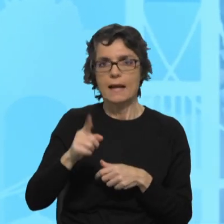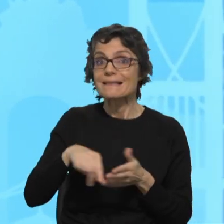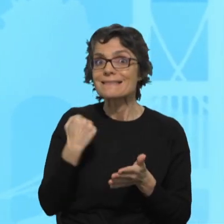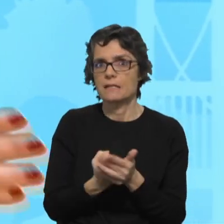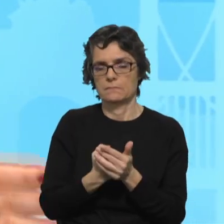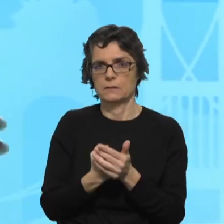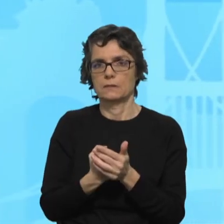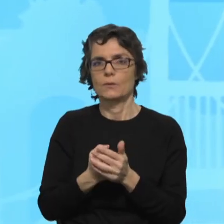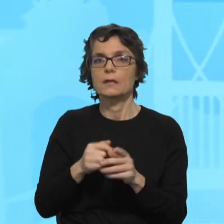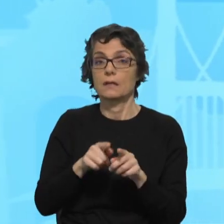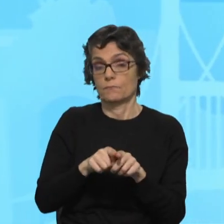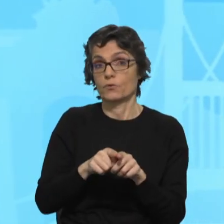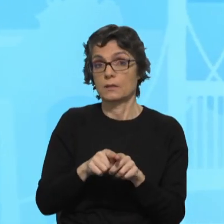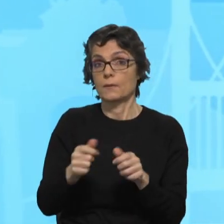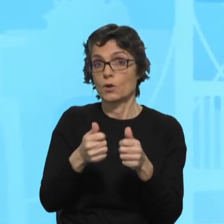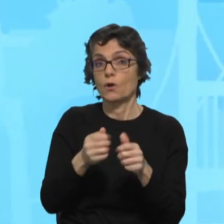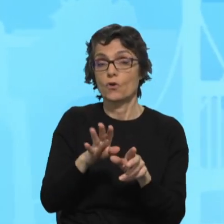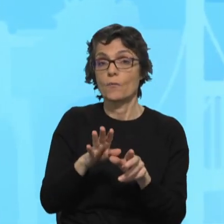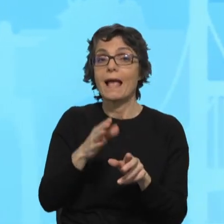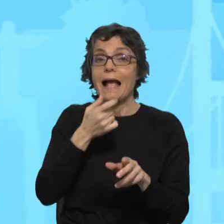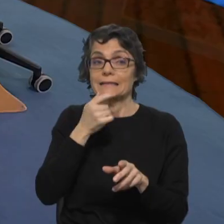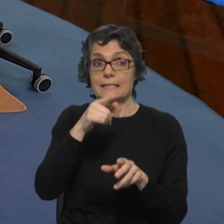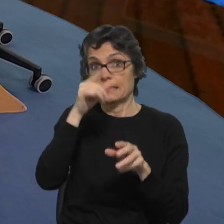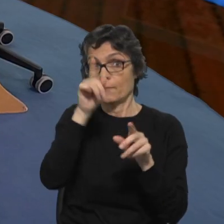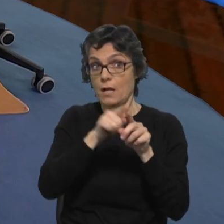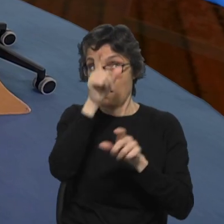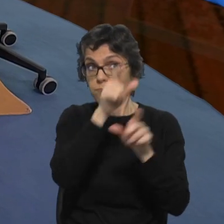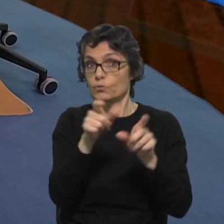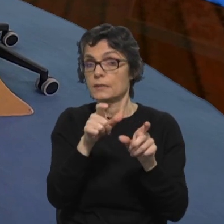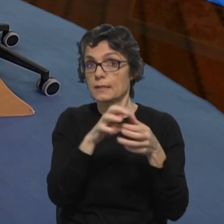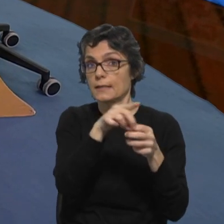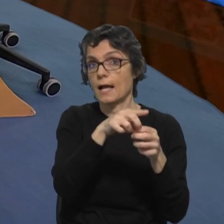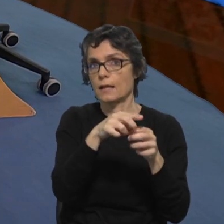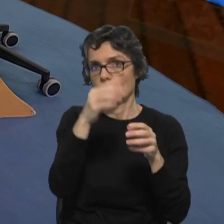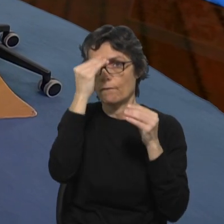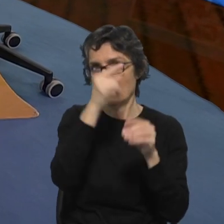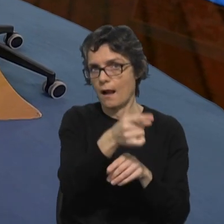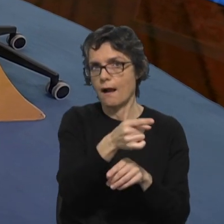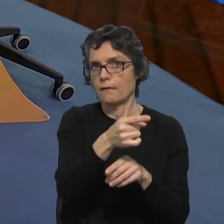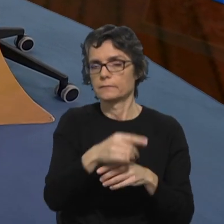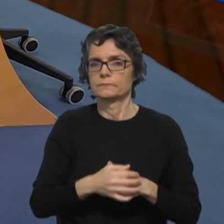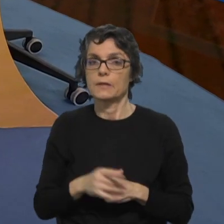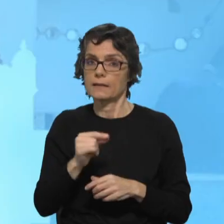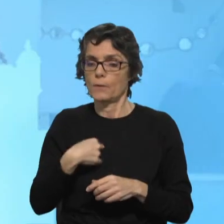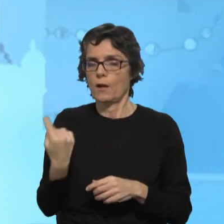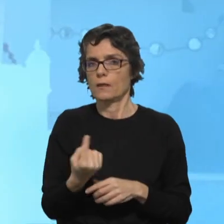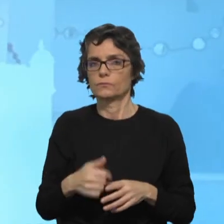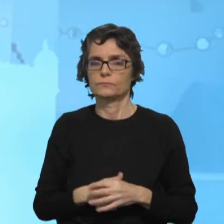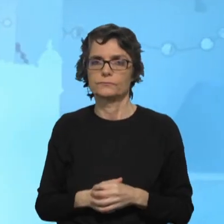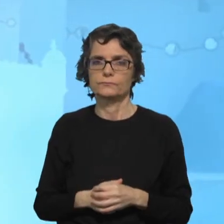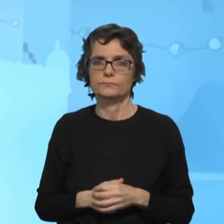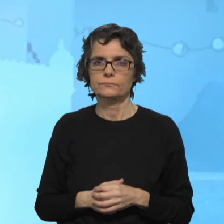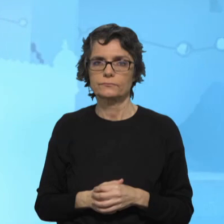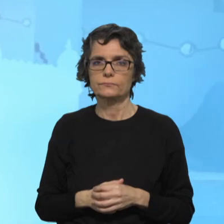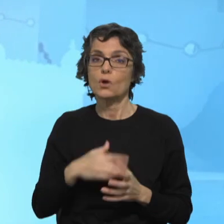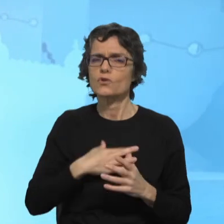tem a ver com a formação, claro, dos políticos, mas também tem a ver connosco. E gostava-me de dizer aqui uma temática também neste debate e